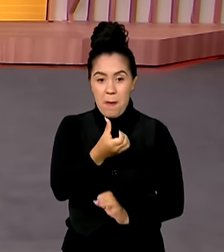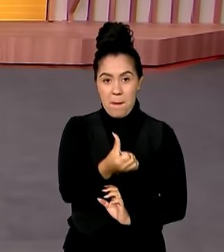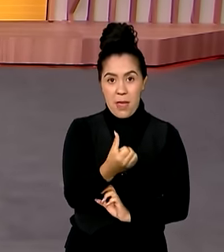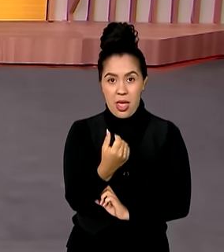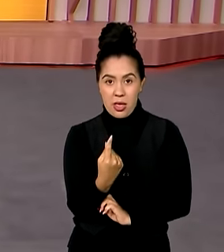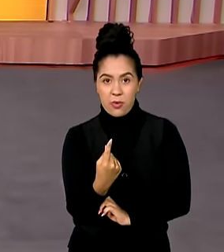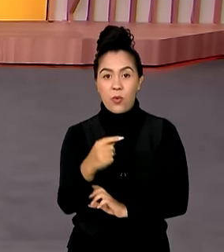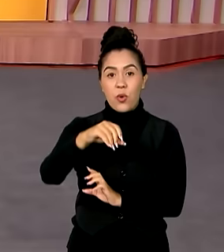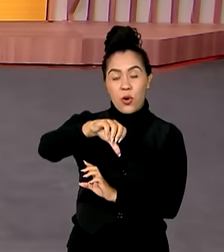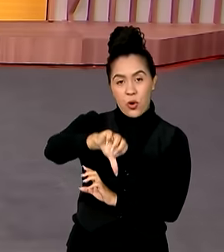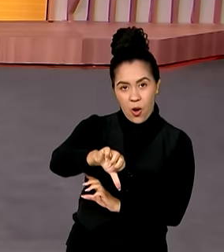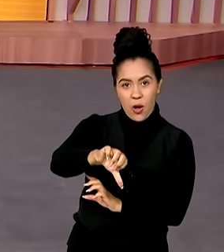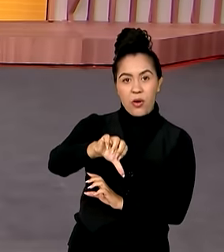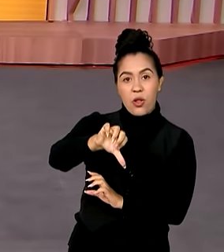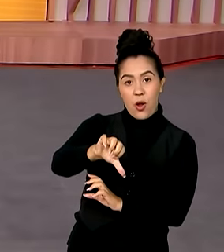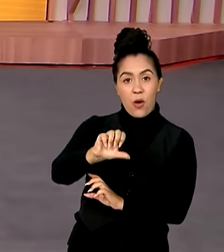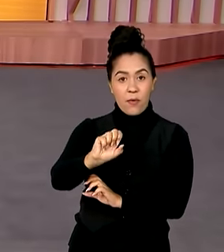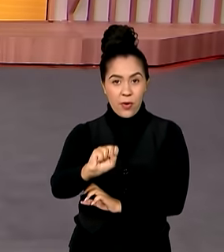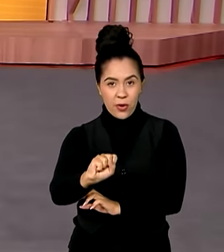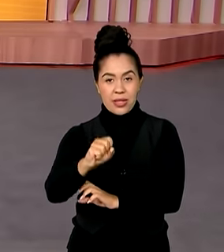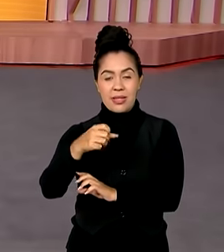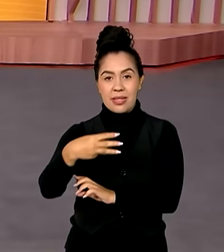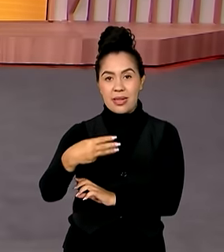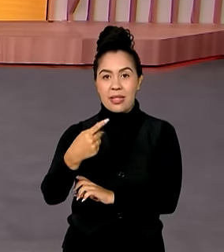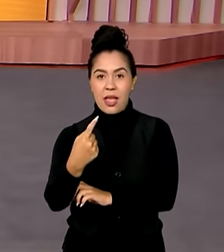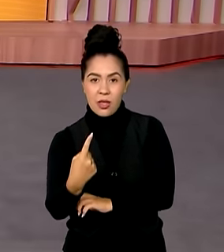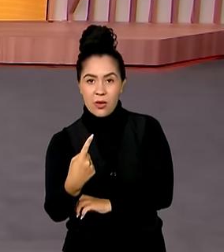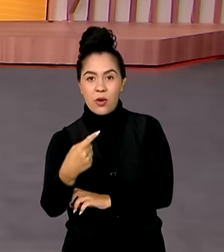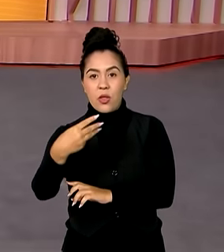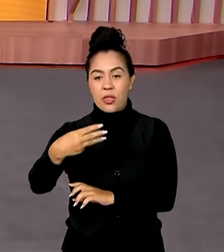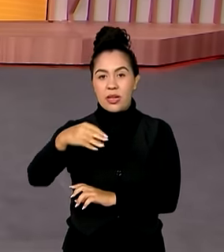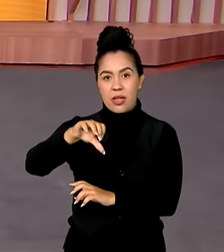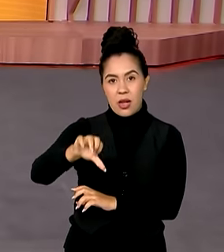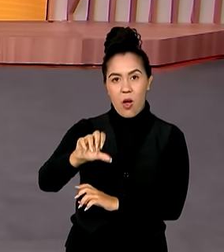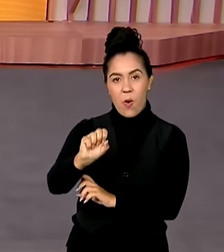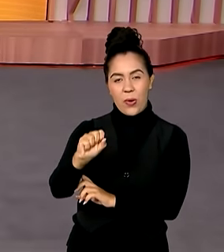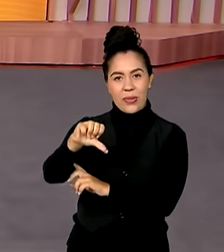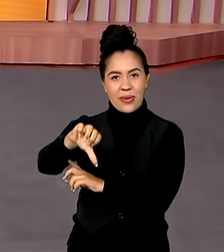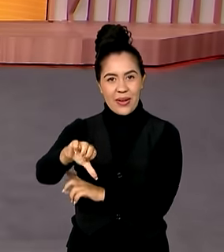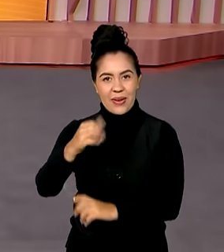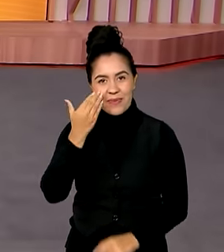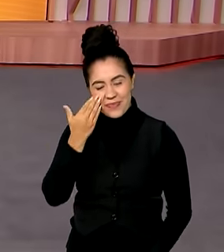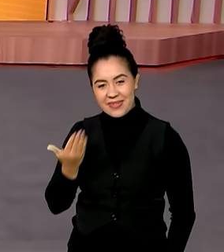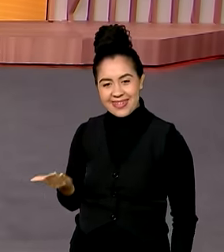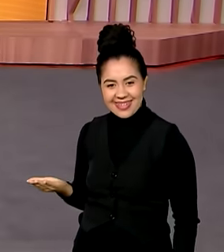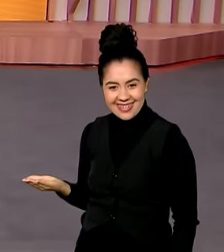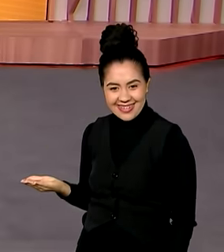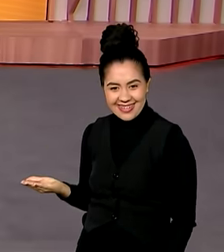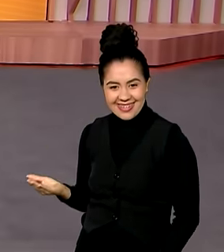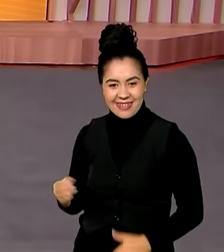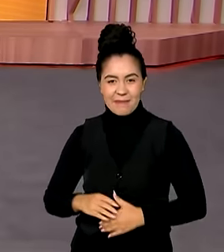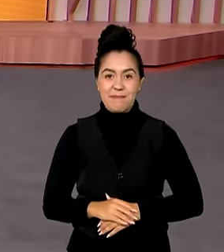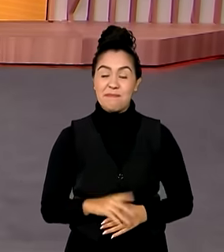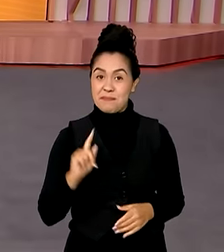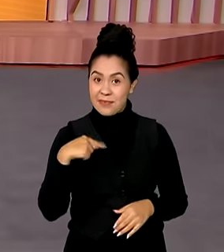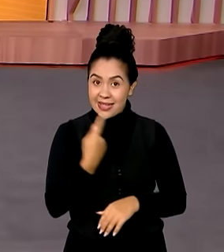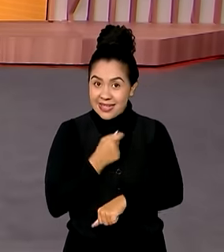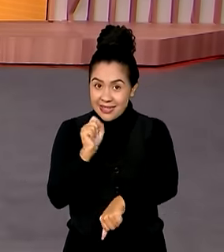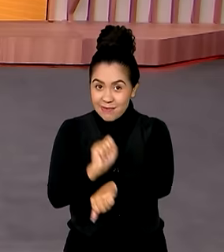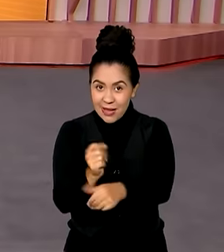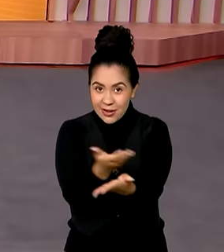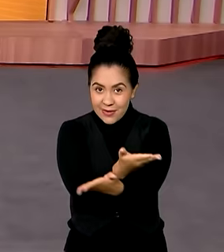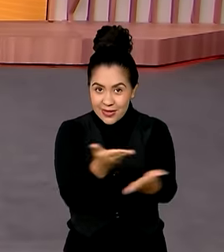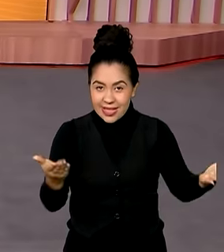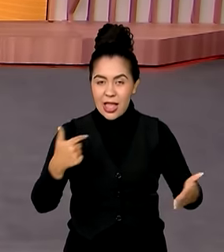-9831-3989. Então a gente te espera, eu,